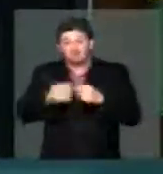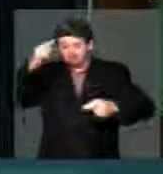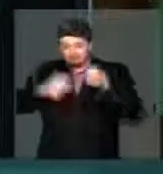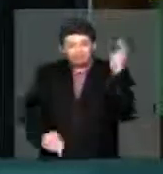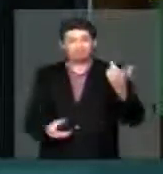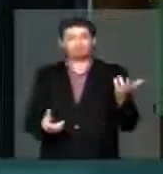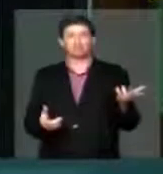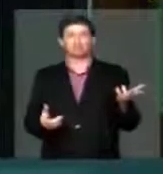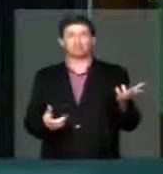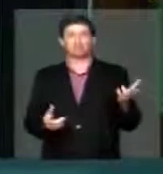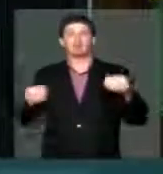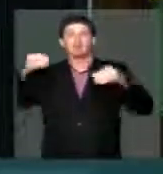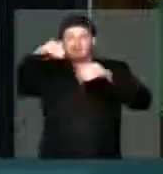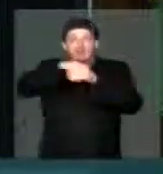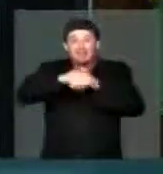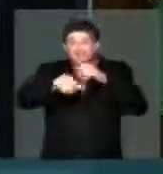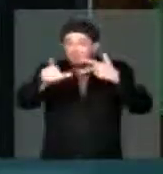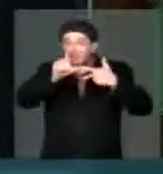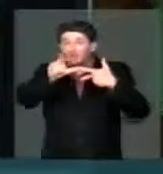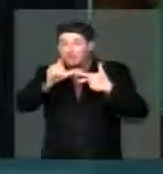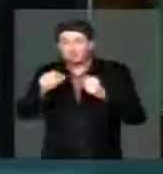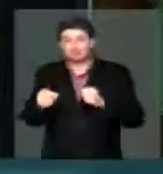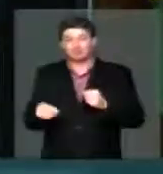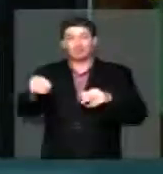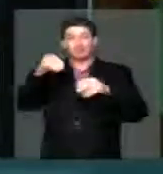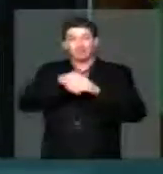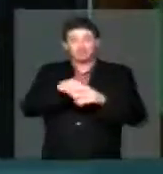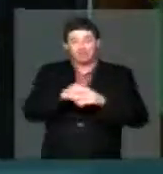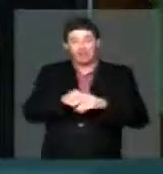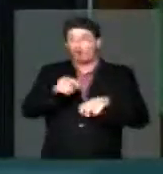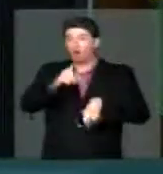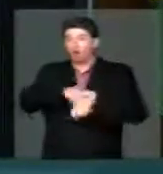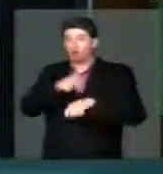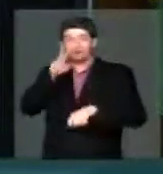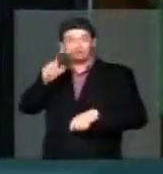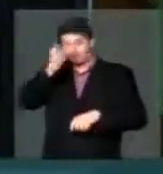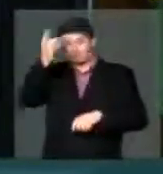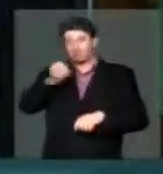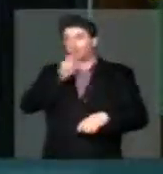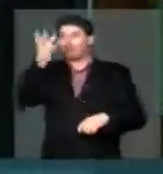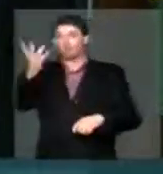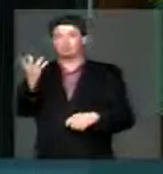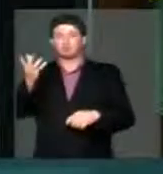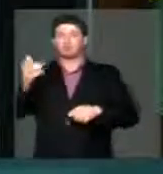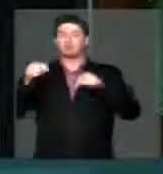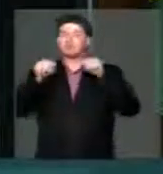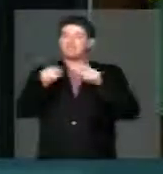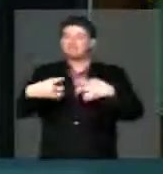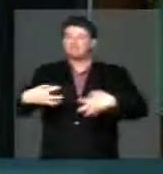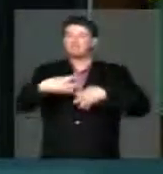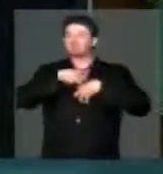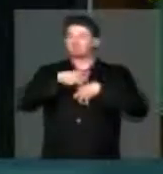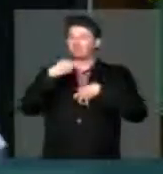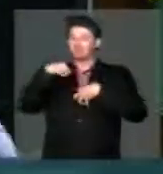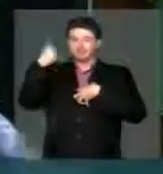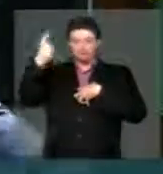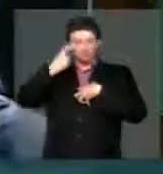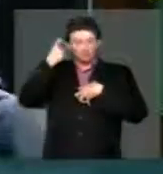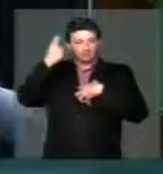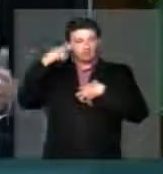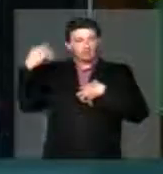no plano legislativo, no plano dos pronunciamentos. E isso me causa uma profunda preocupação.